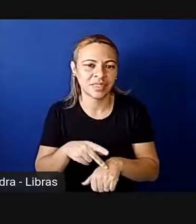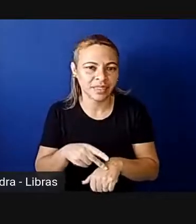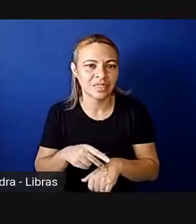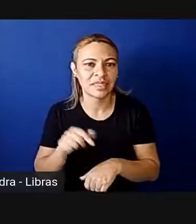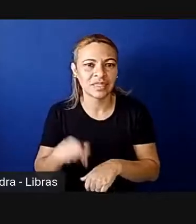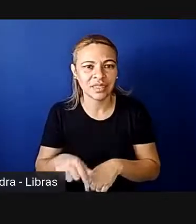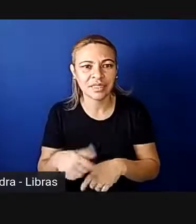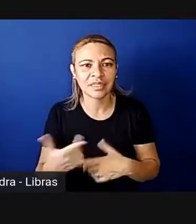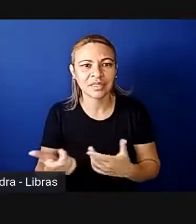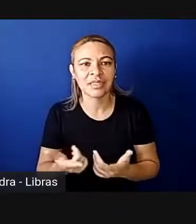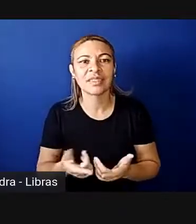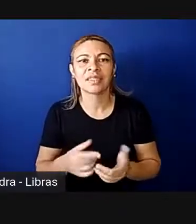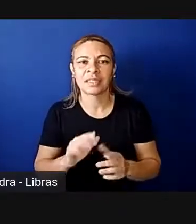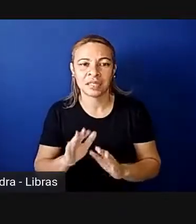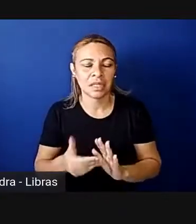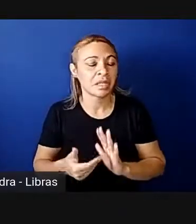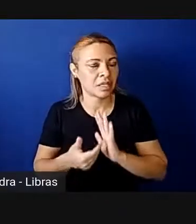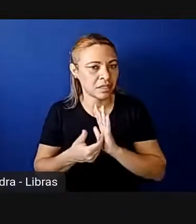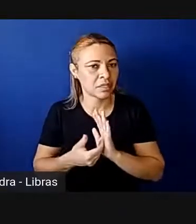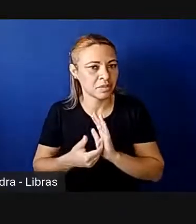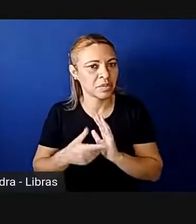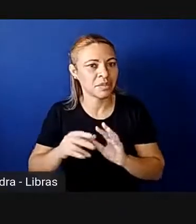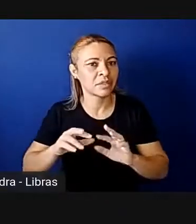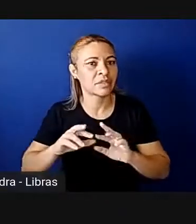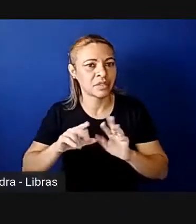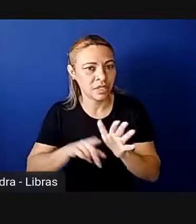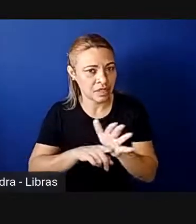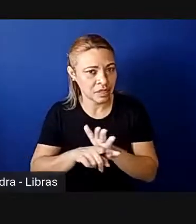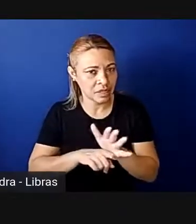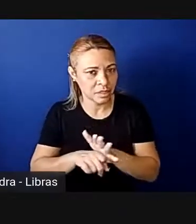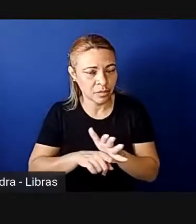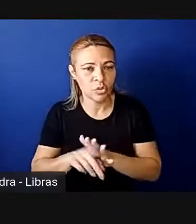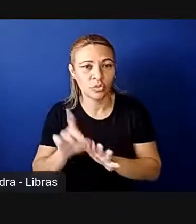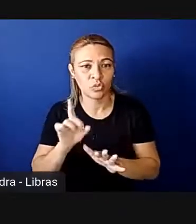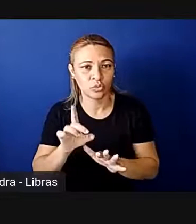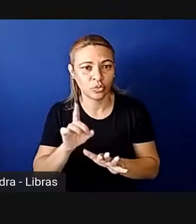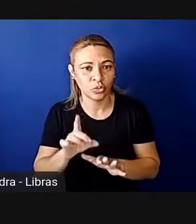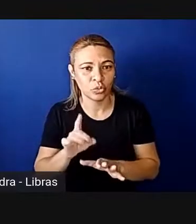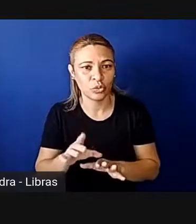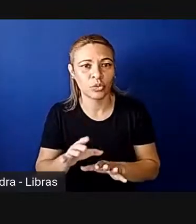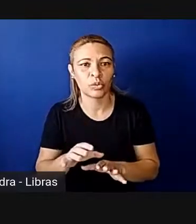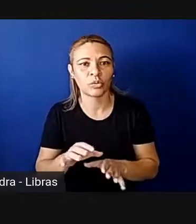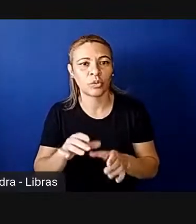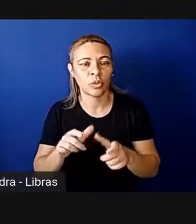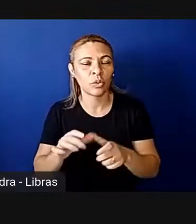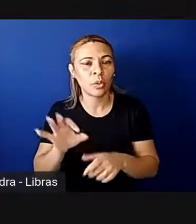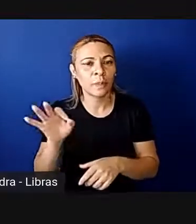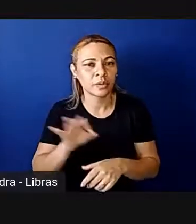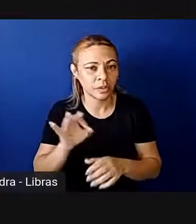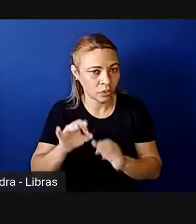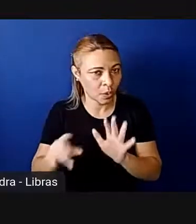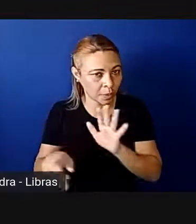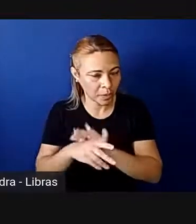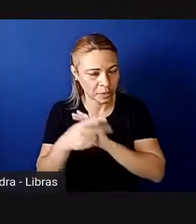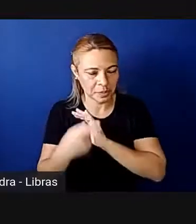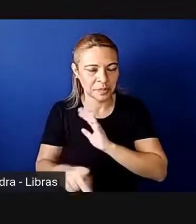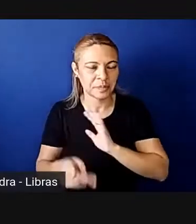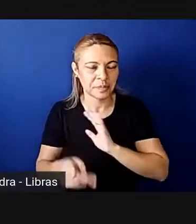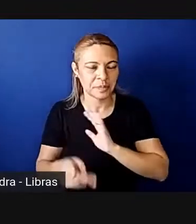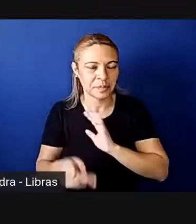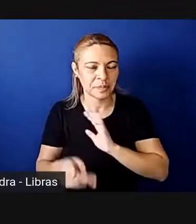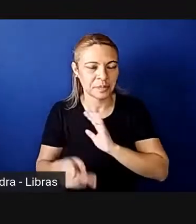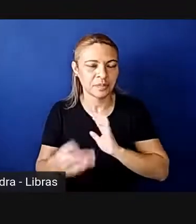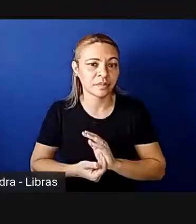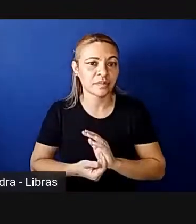examinando a Câmara, tá, nesse caso examinando só os percentuais da Câmara, né, então,